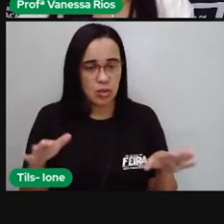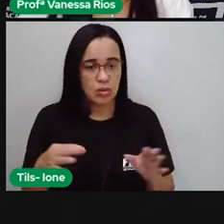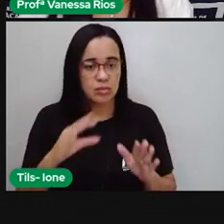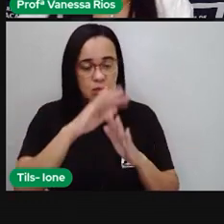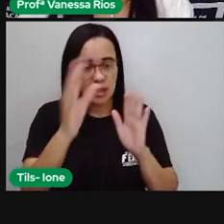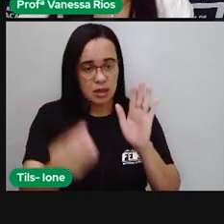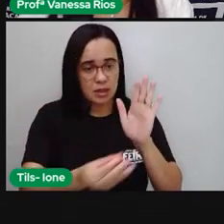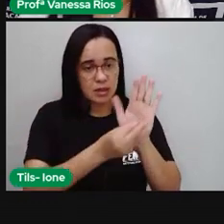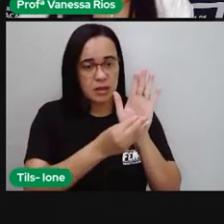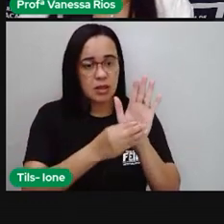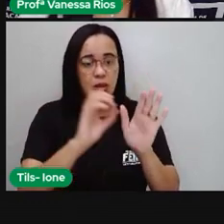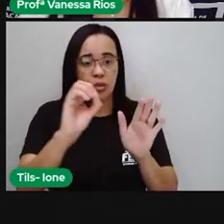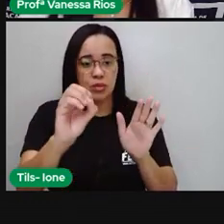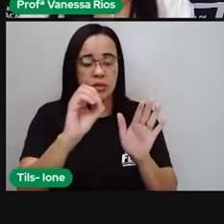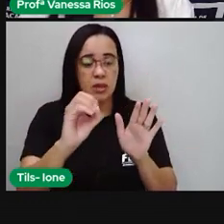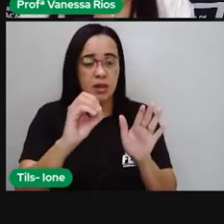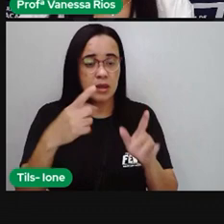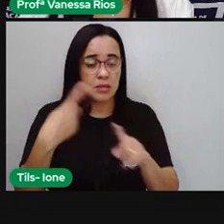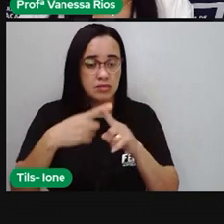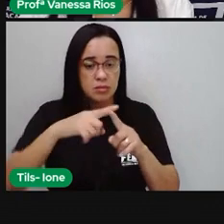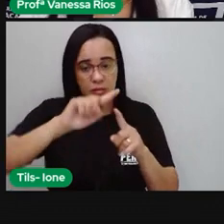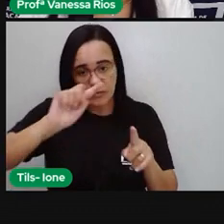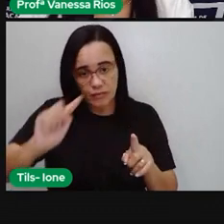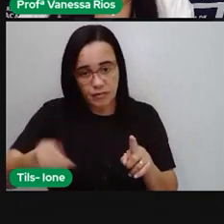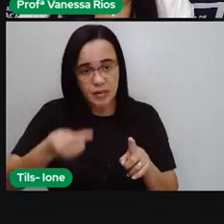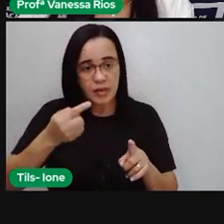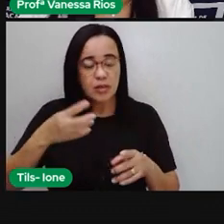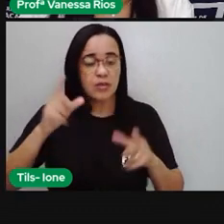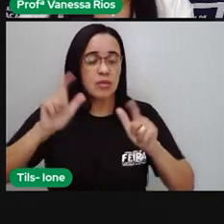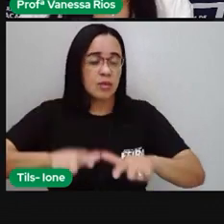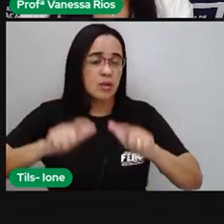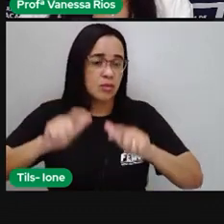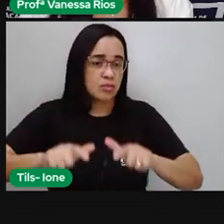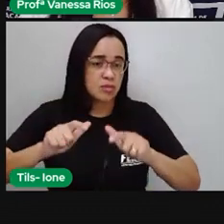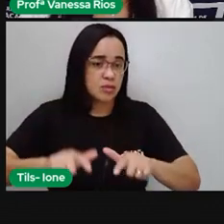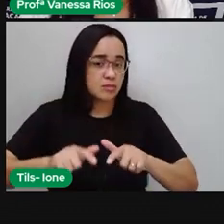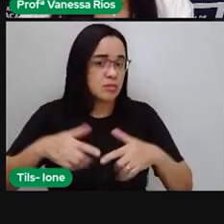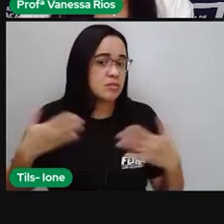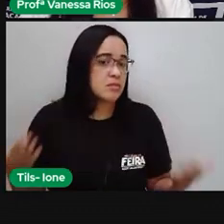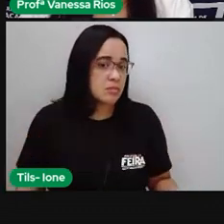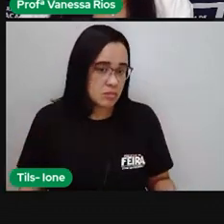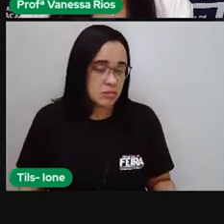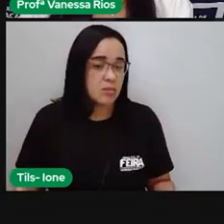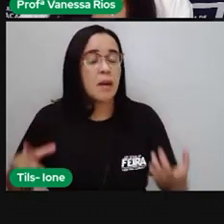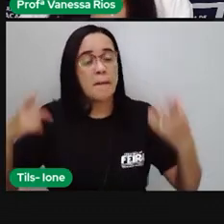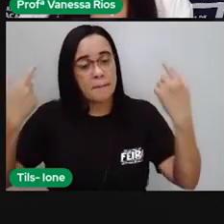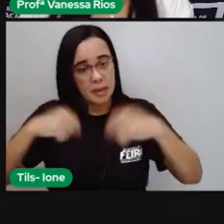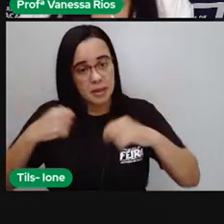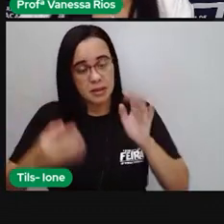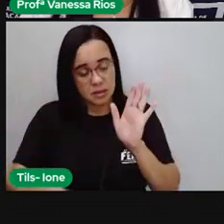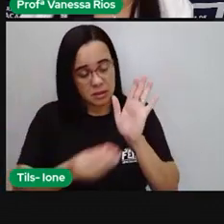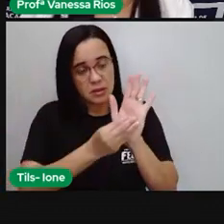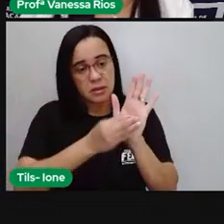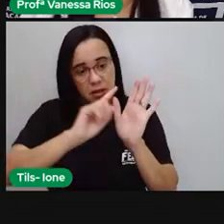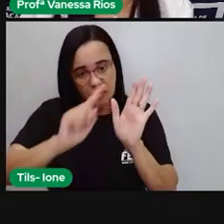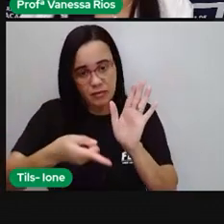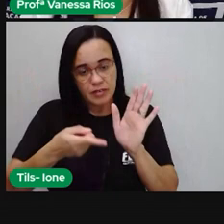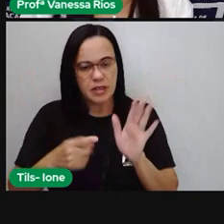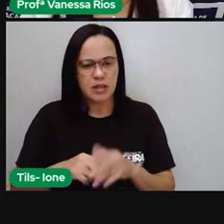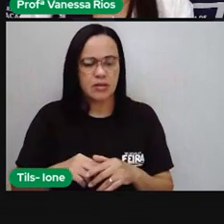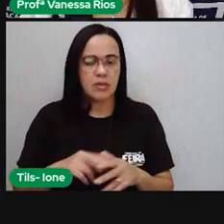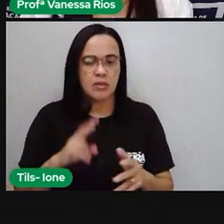que a vírgula estaria localizada aqui. Ela aqui não aparece, mas na conta ela precisa aparecer para eu conseguir